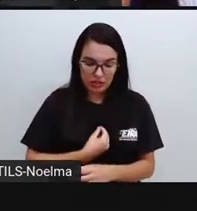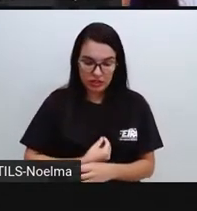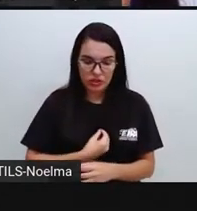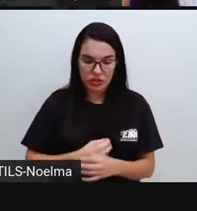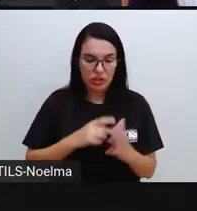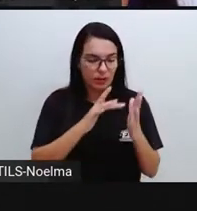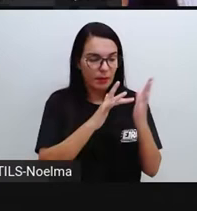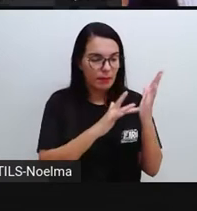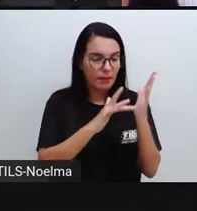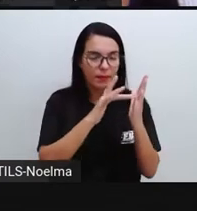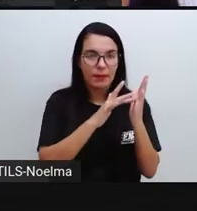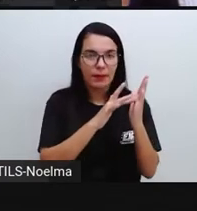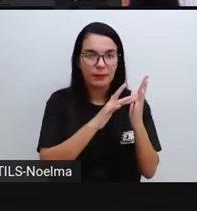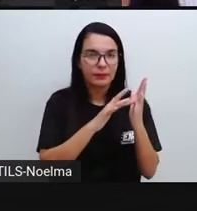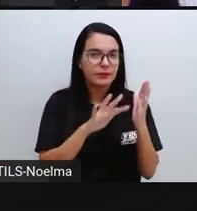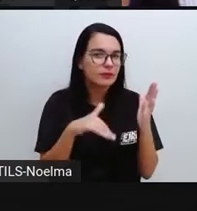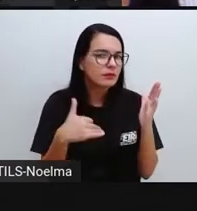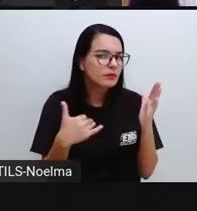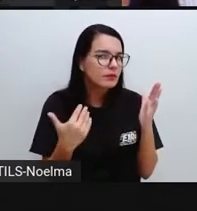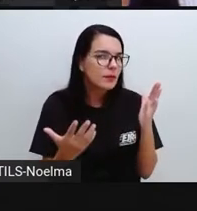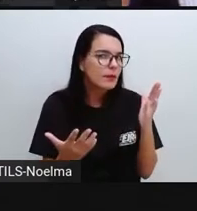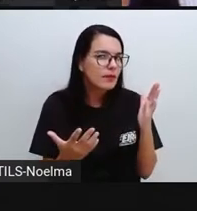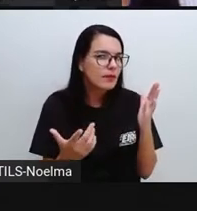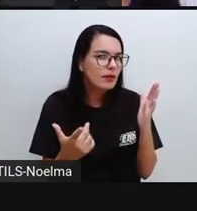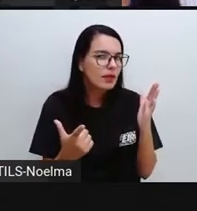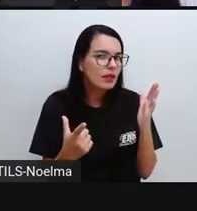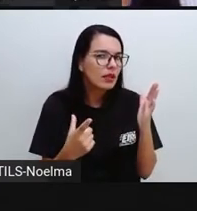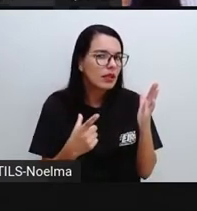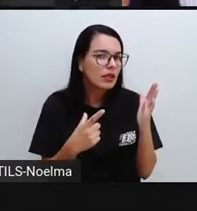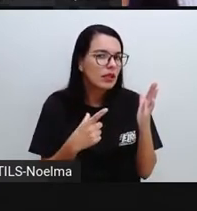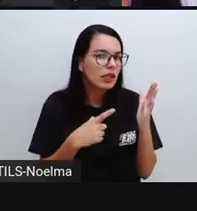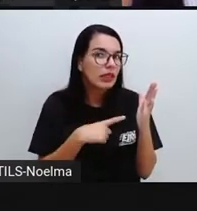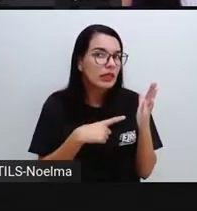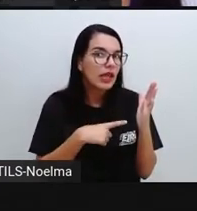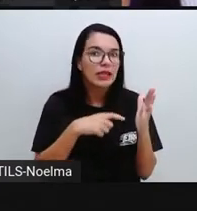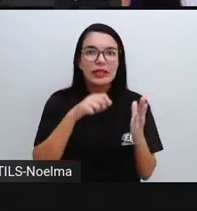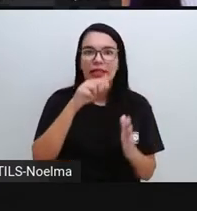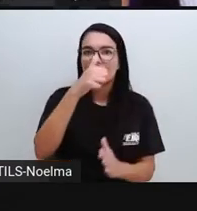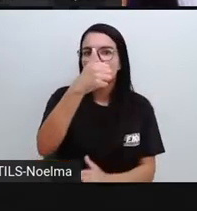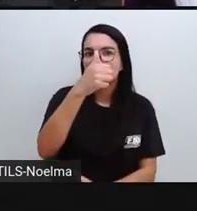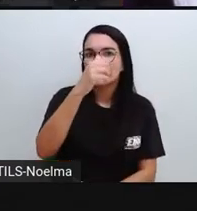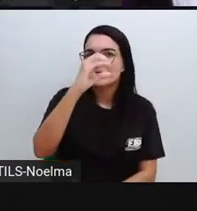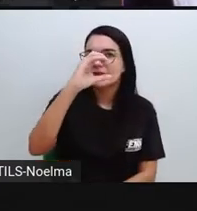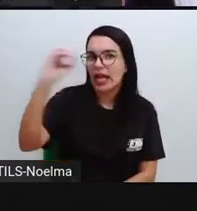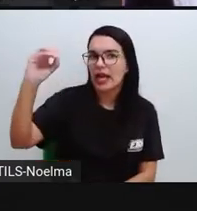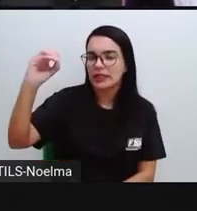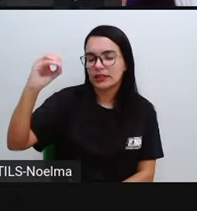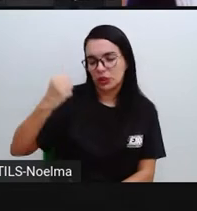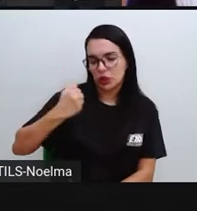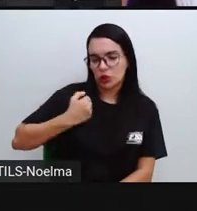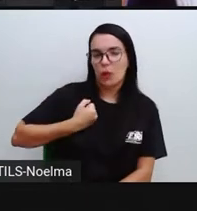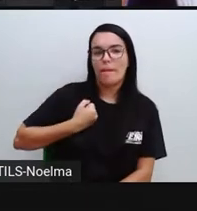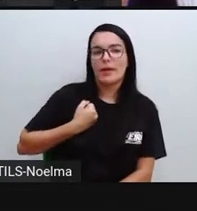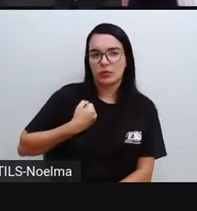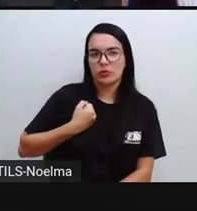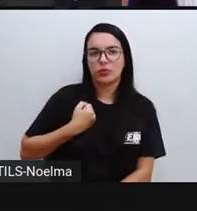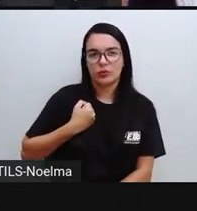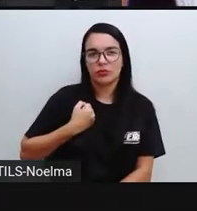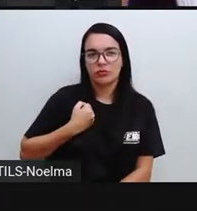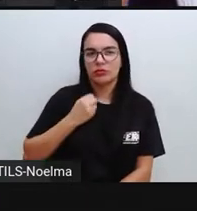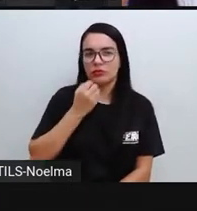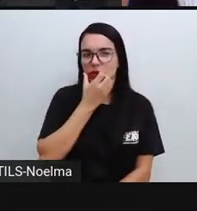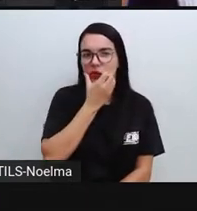A calculadora, ela tem dez algarismos, né? Dez